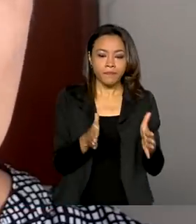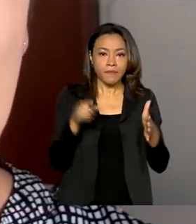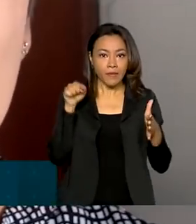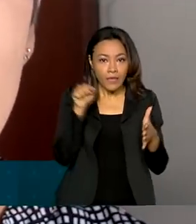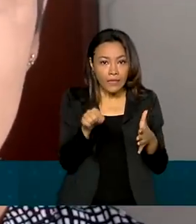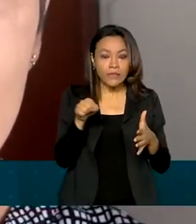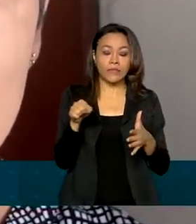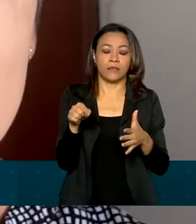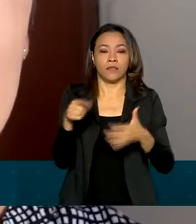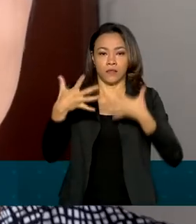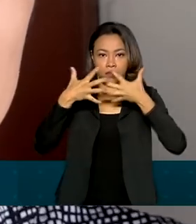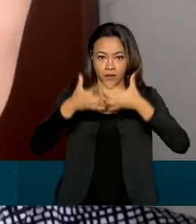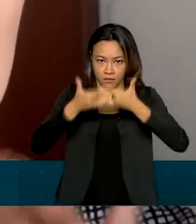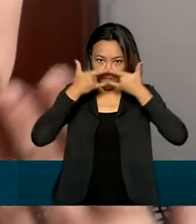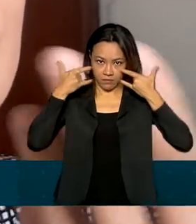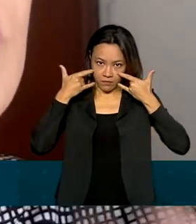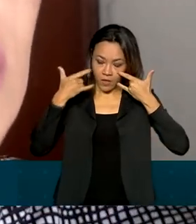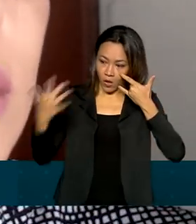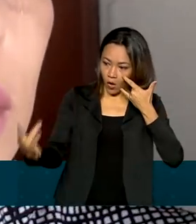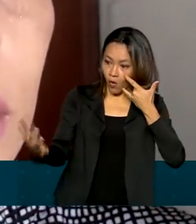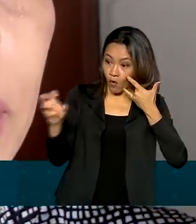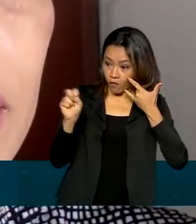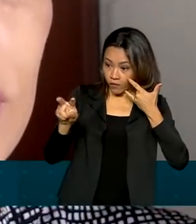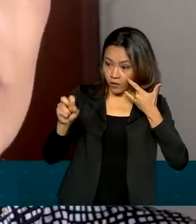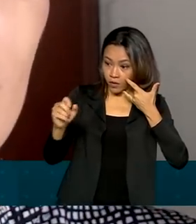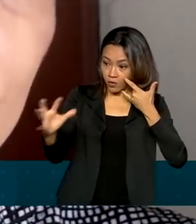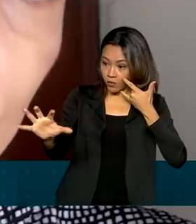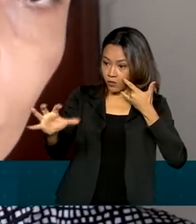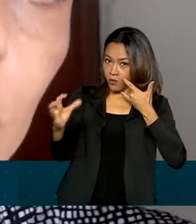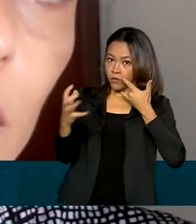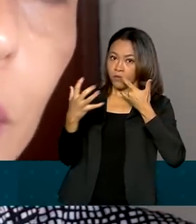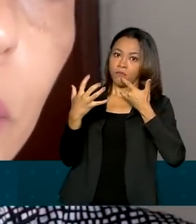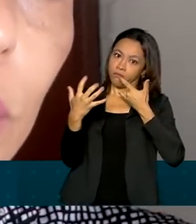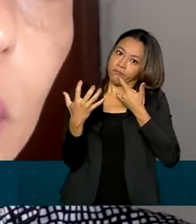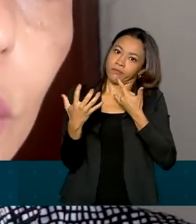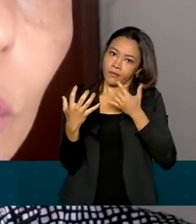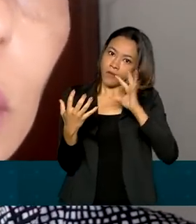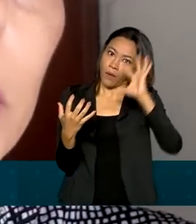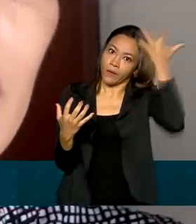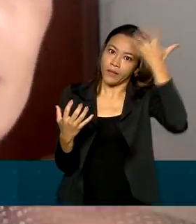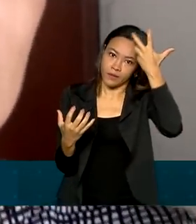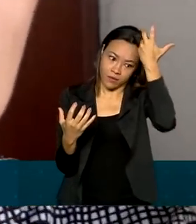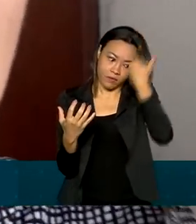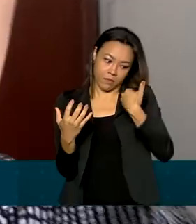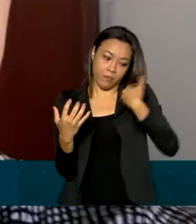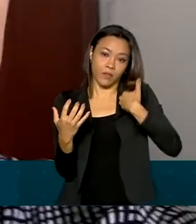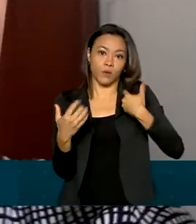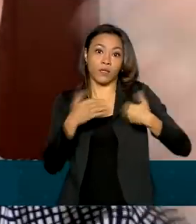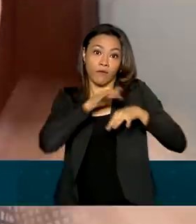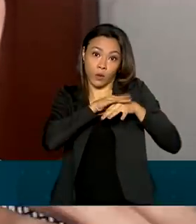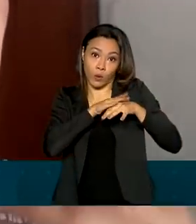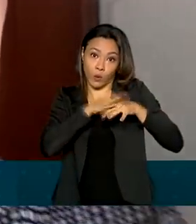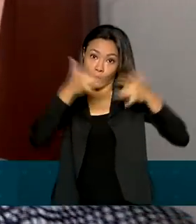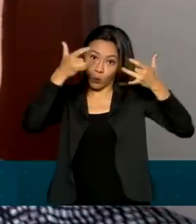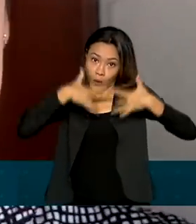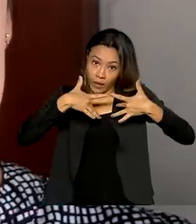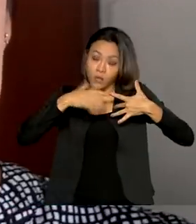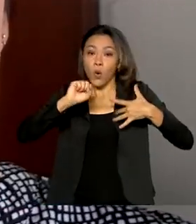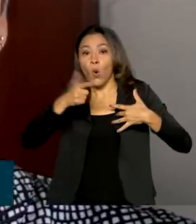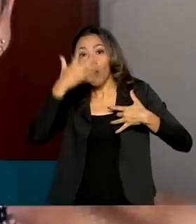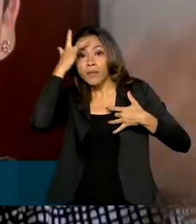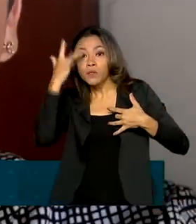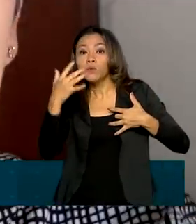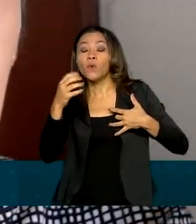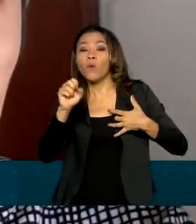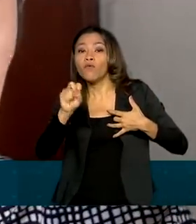contato com o vírus, seja o vírus que está sendo expelido, caso a pessoa esteja contaminada, ou o vírus que está tentando entrar nas